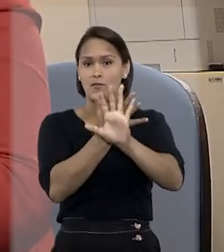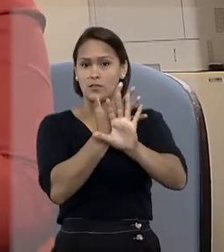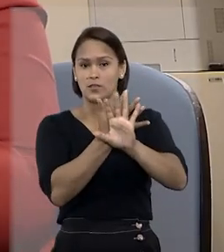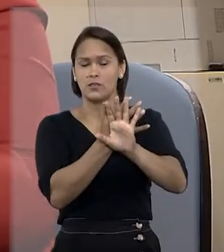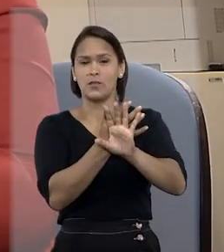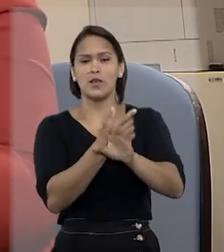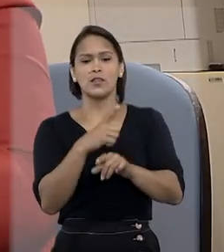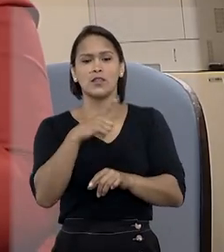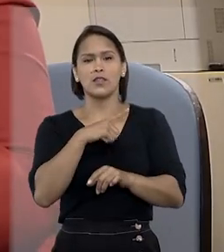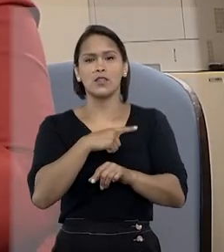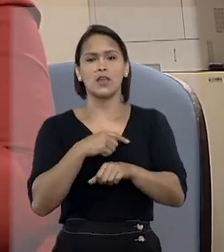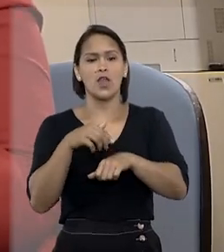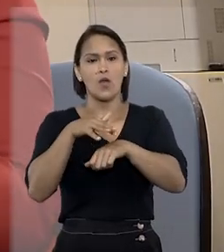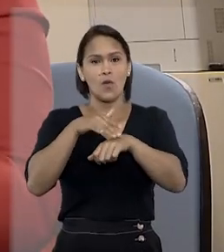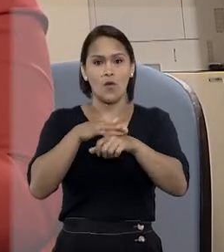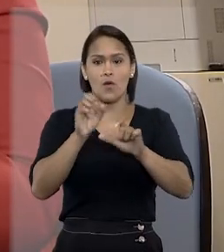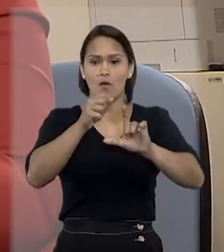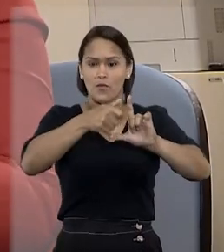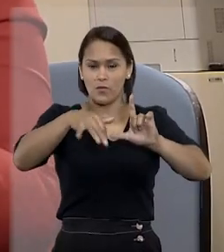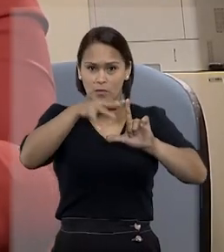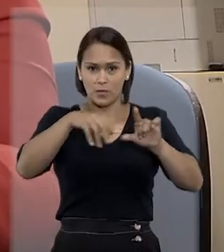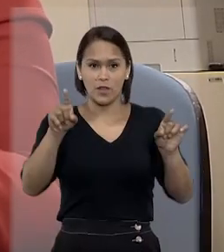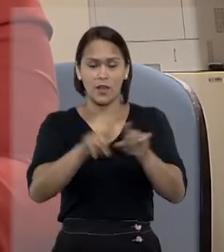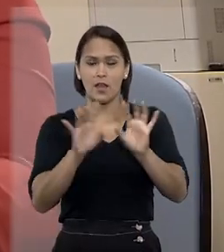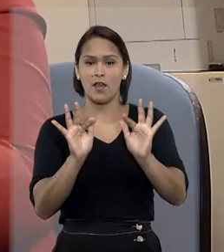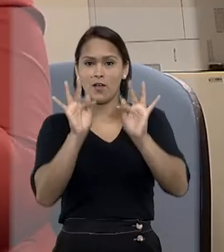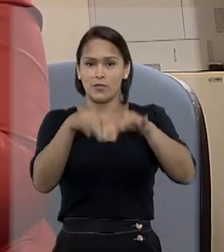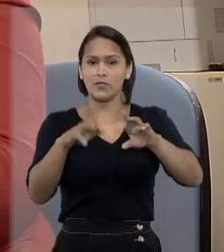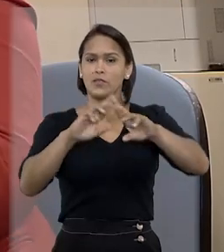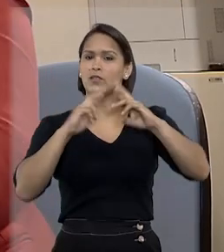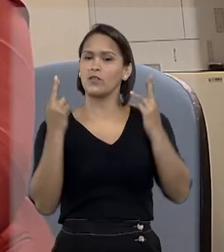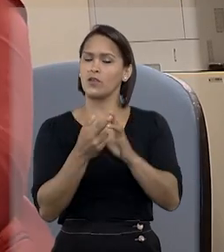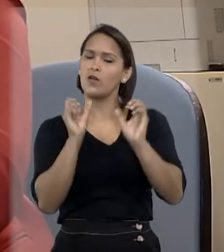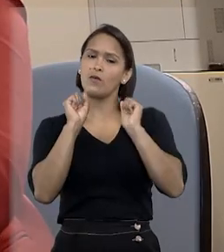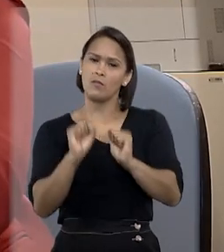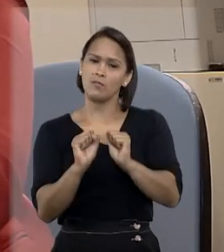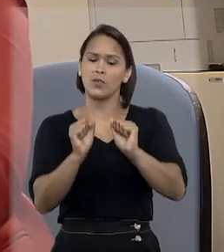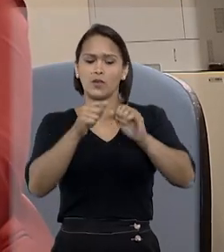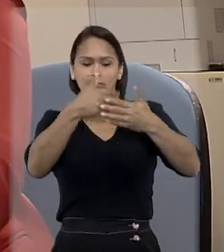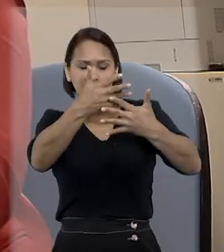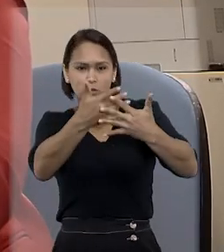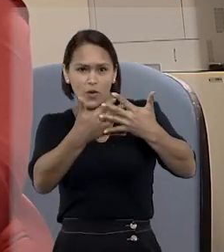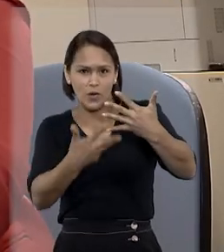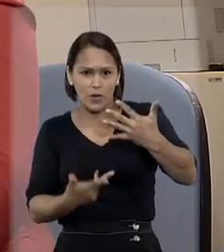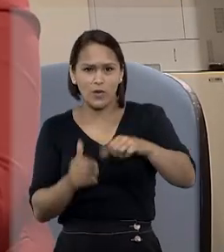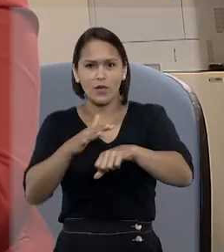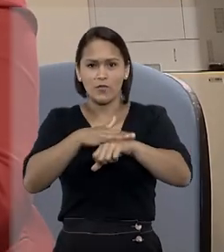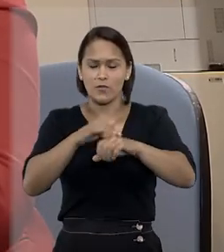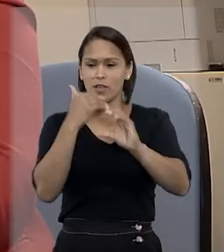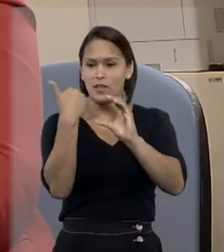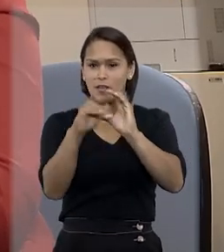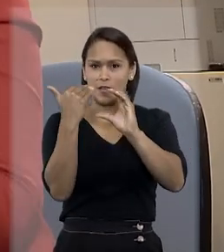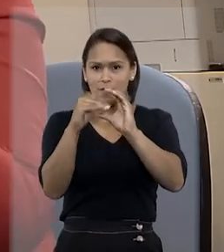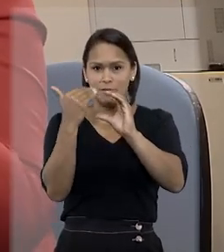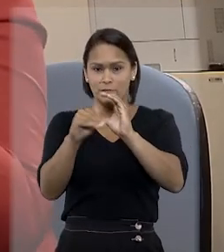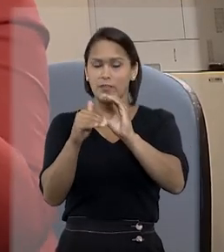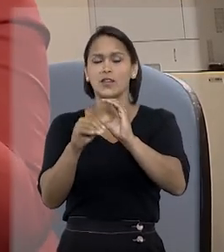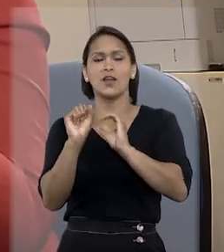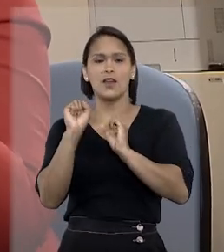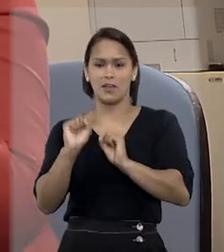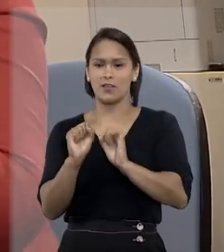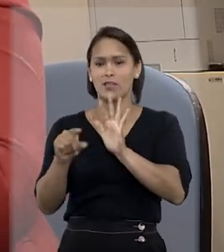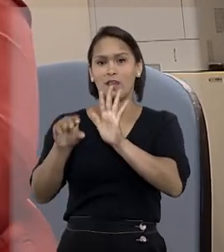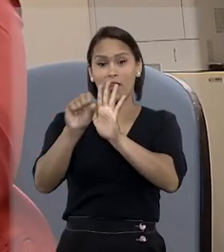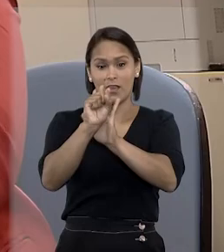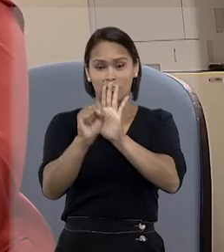videochamada conta com um bate-papo em tempo real. Ao final da reunião, você pode solicitar o teor da conversa, que será enviada ao seu